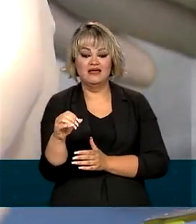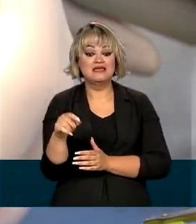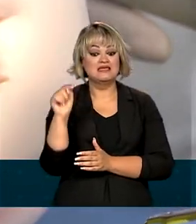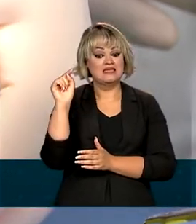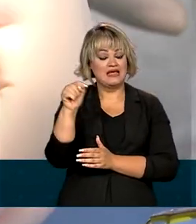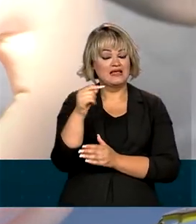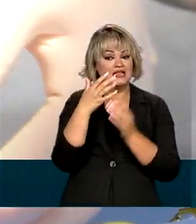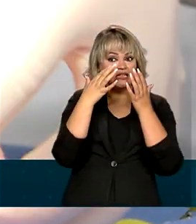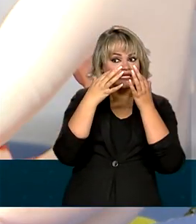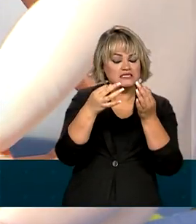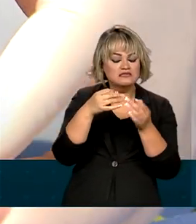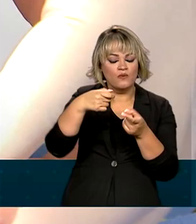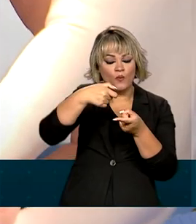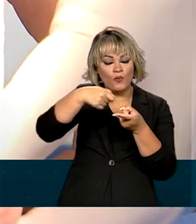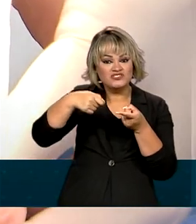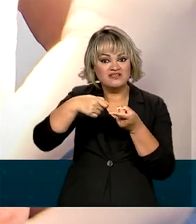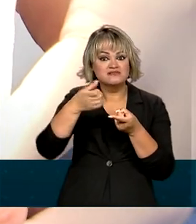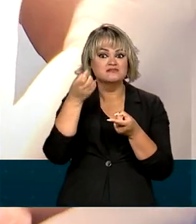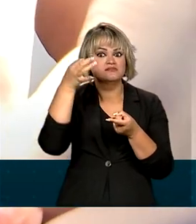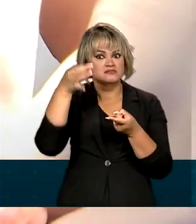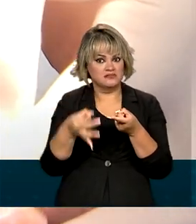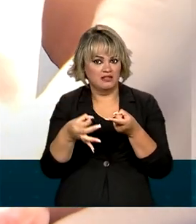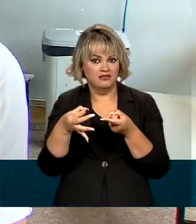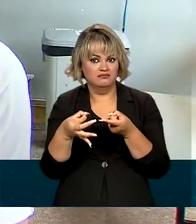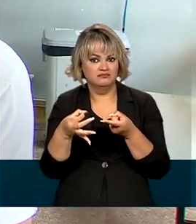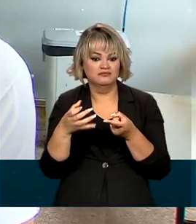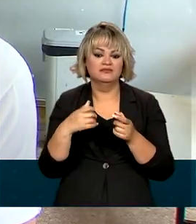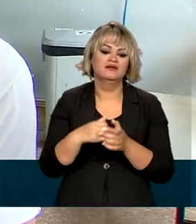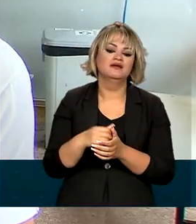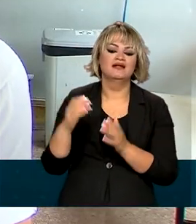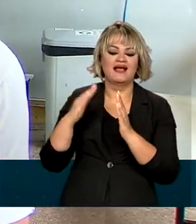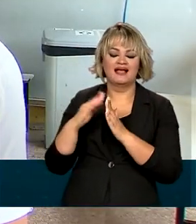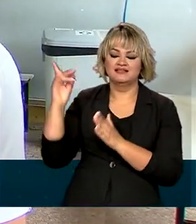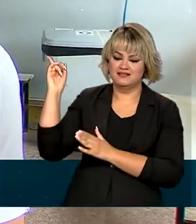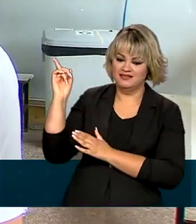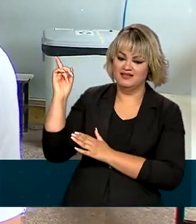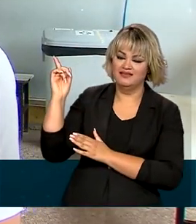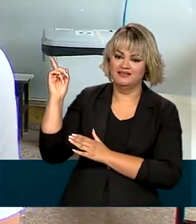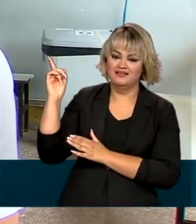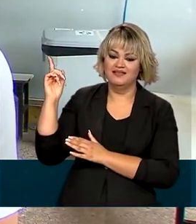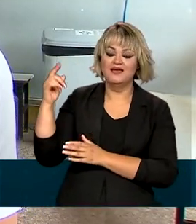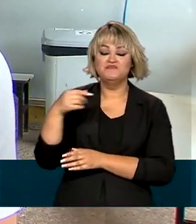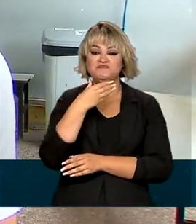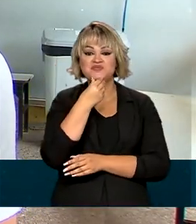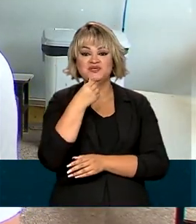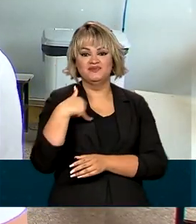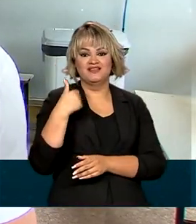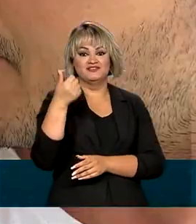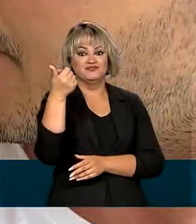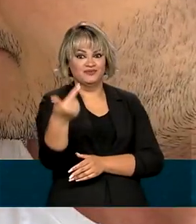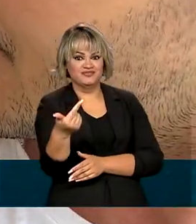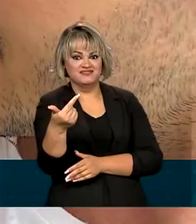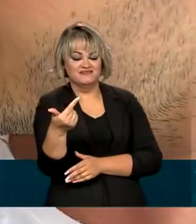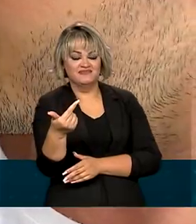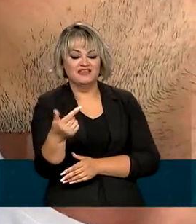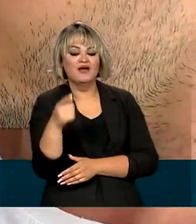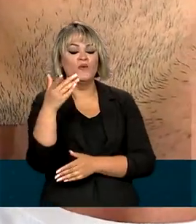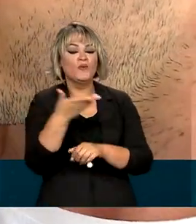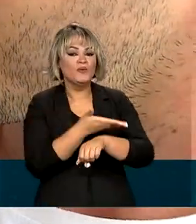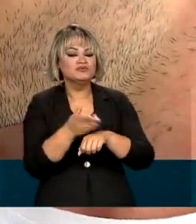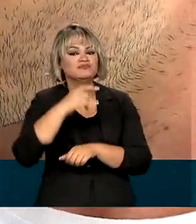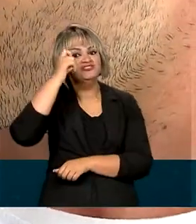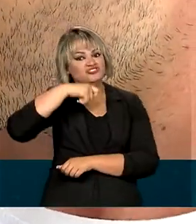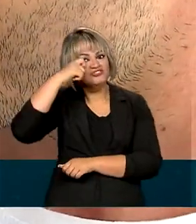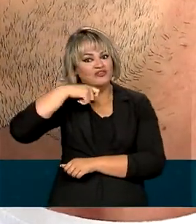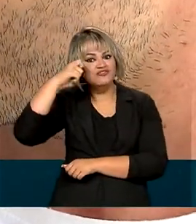atentos à quantidade correta de pasta dental. Na casa do Murilo, de dois aninhos, é assim. O hábito de